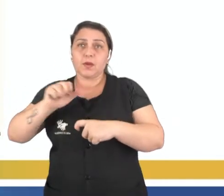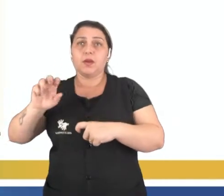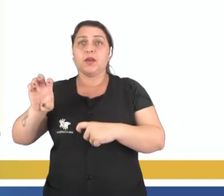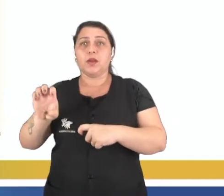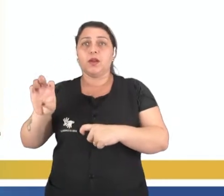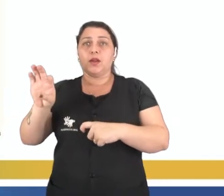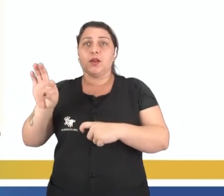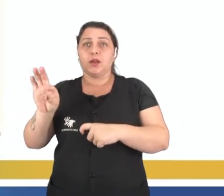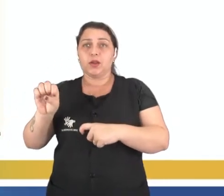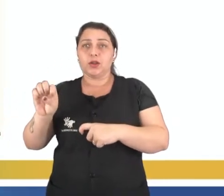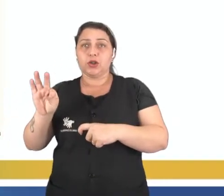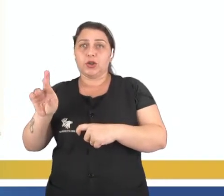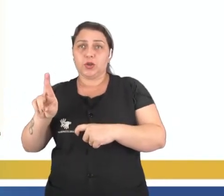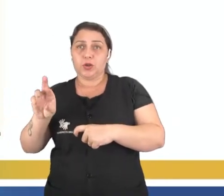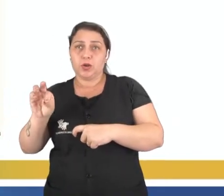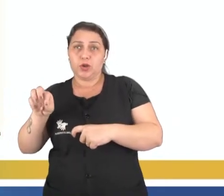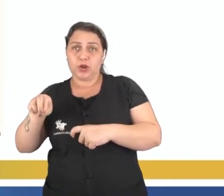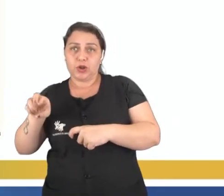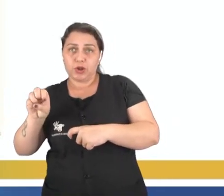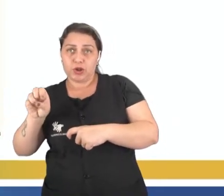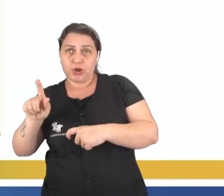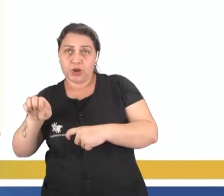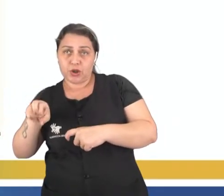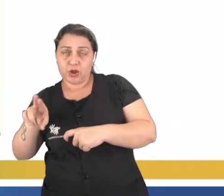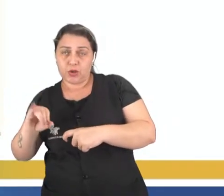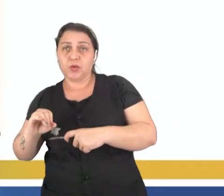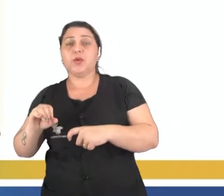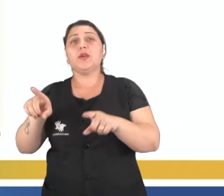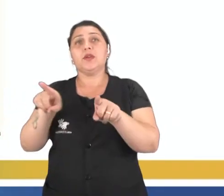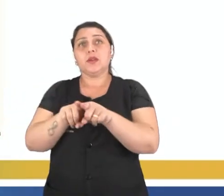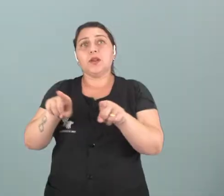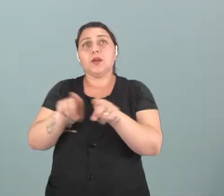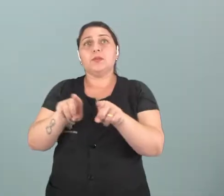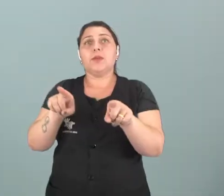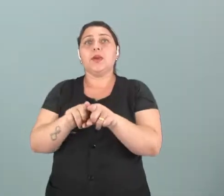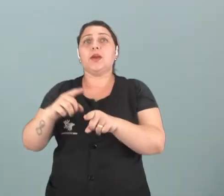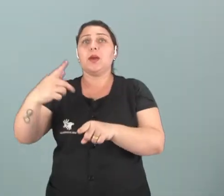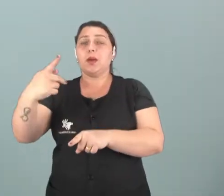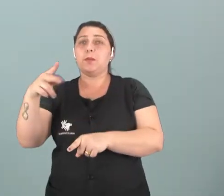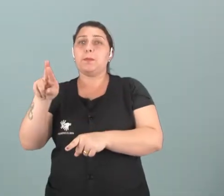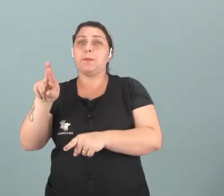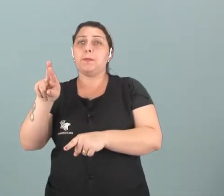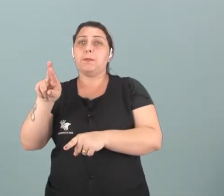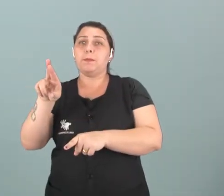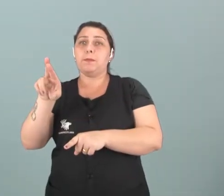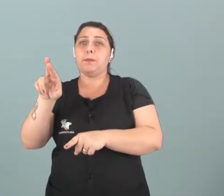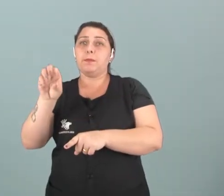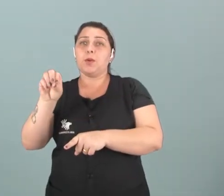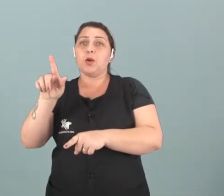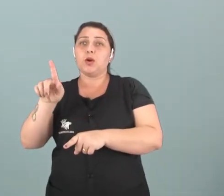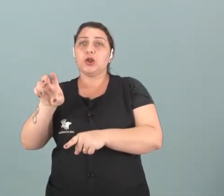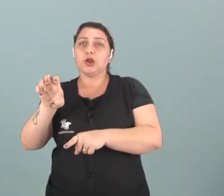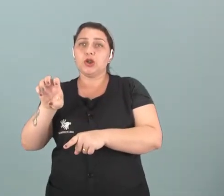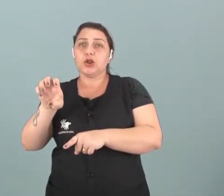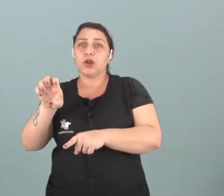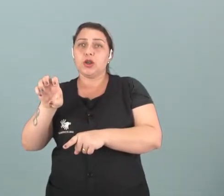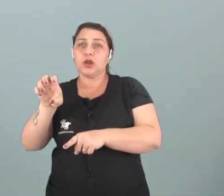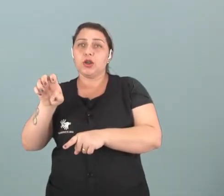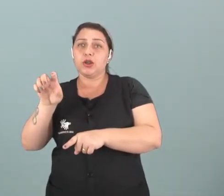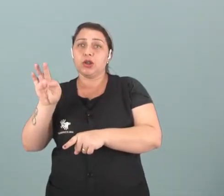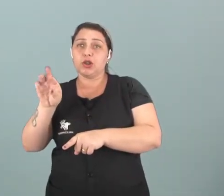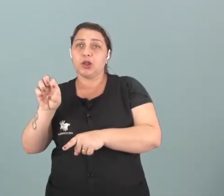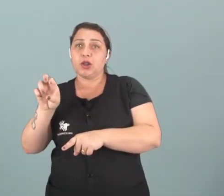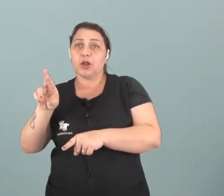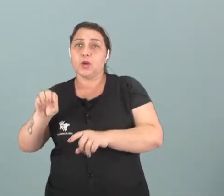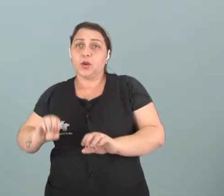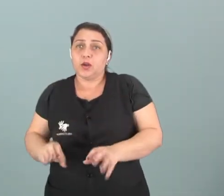estrogênio e a progesterona, que vão estar envolvidos tanto com a estimulação para que os